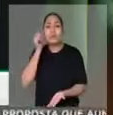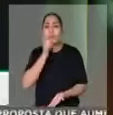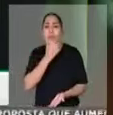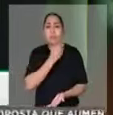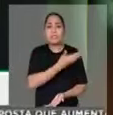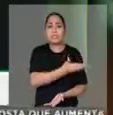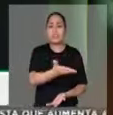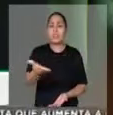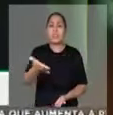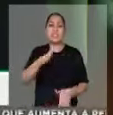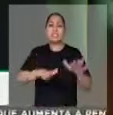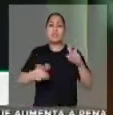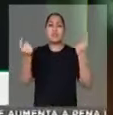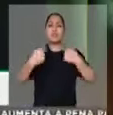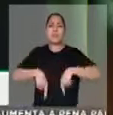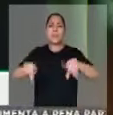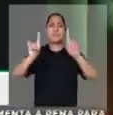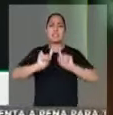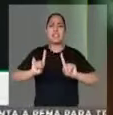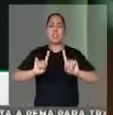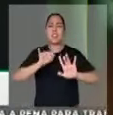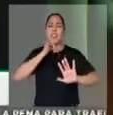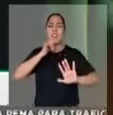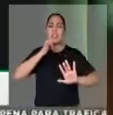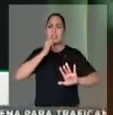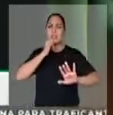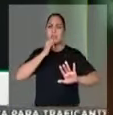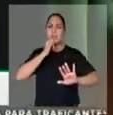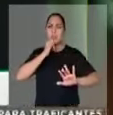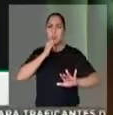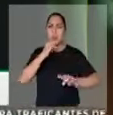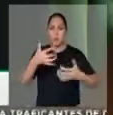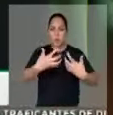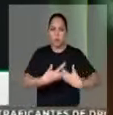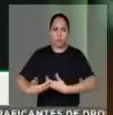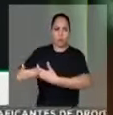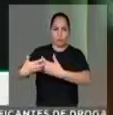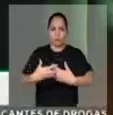de um tanque nas ruas ou de um golpe de Estado.